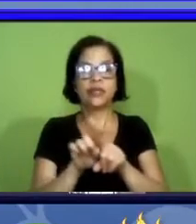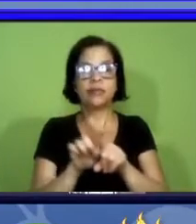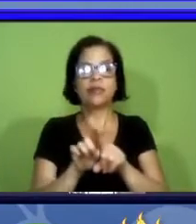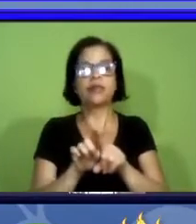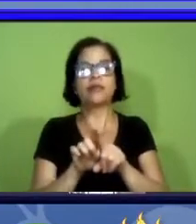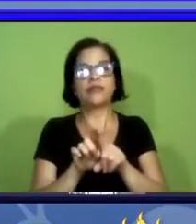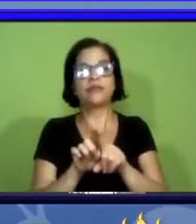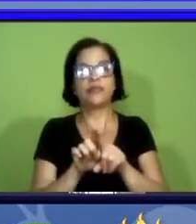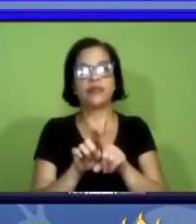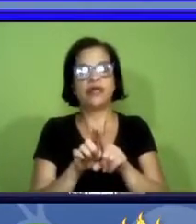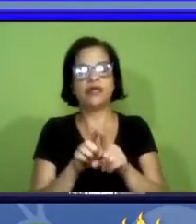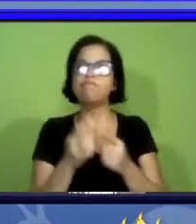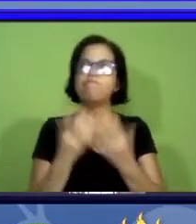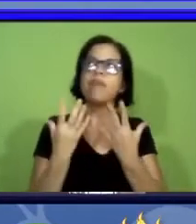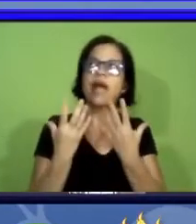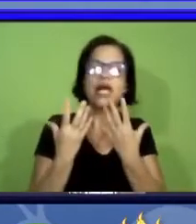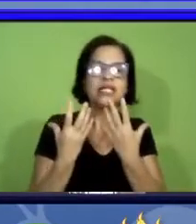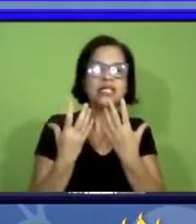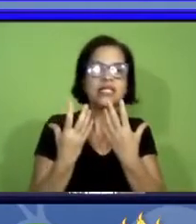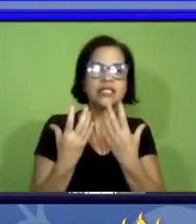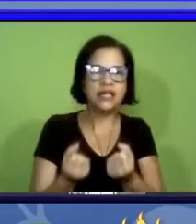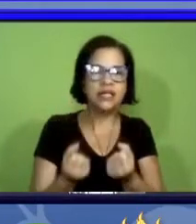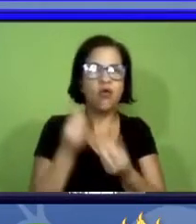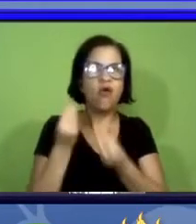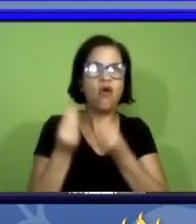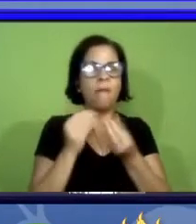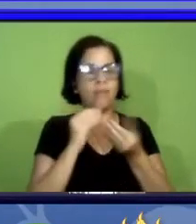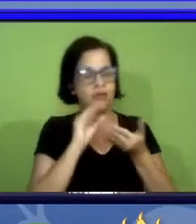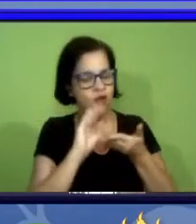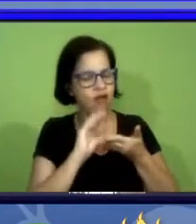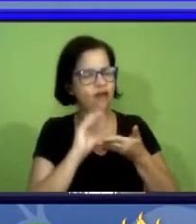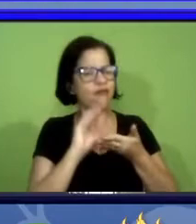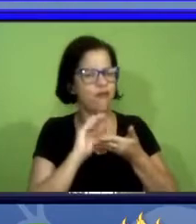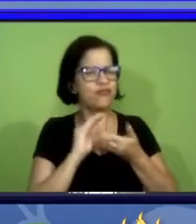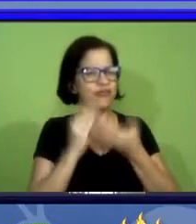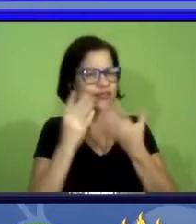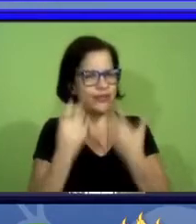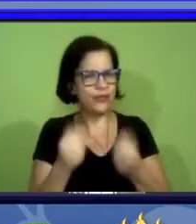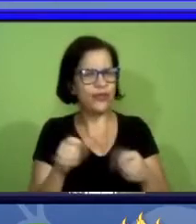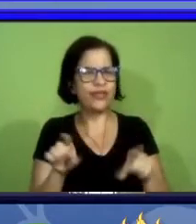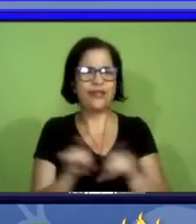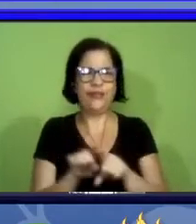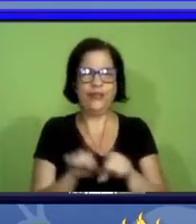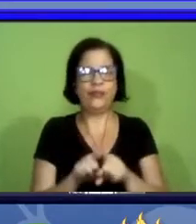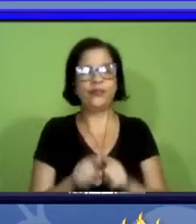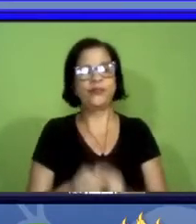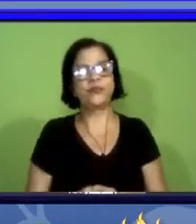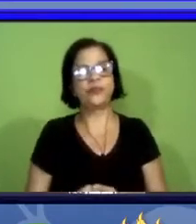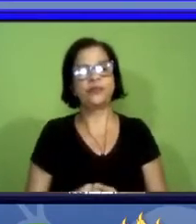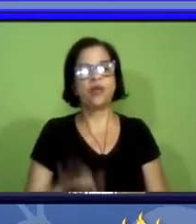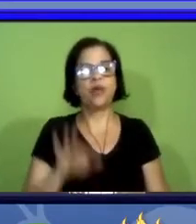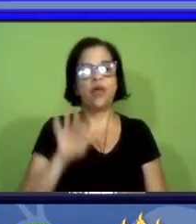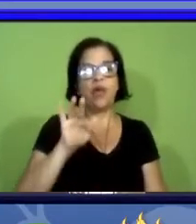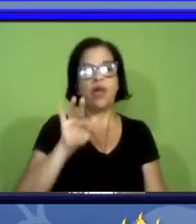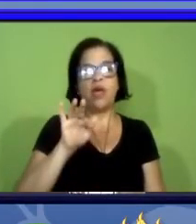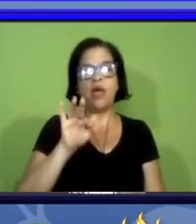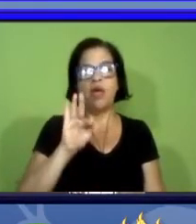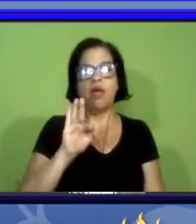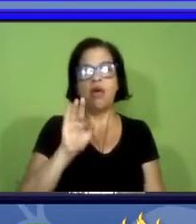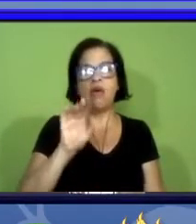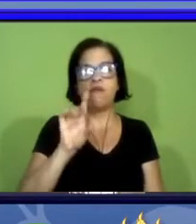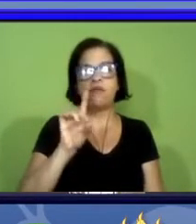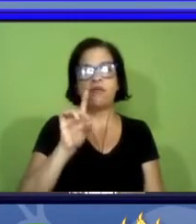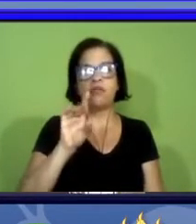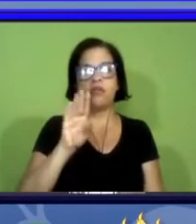internalizou o recurso financeiro a Fundação Amazônica